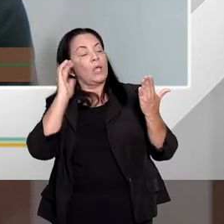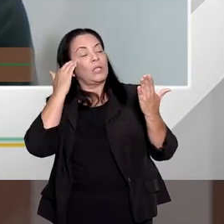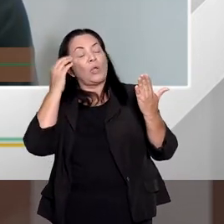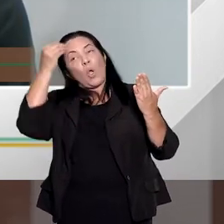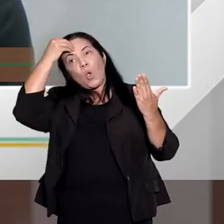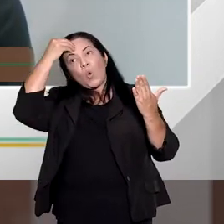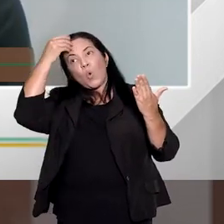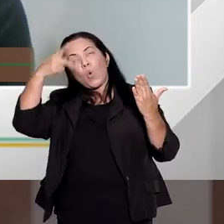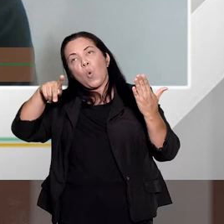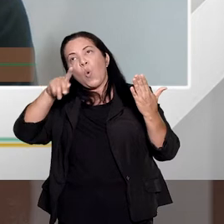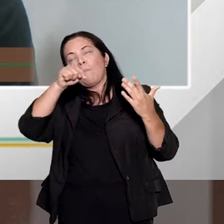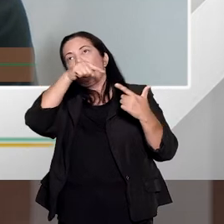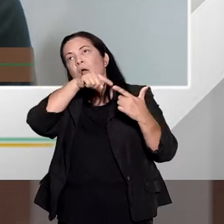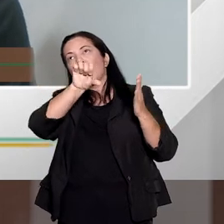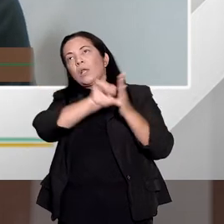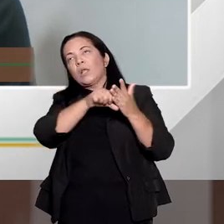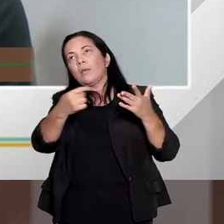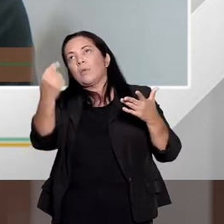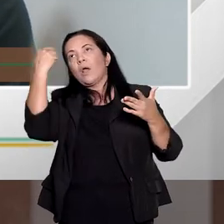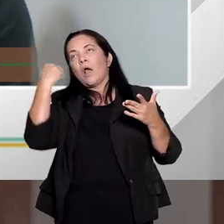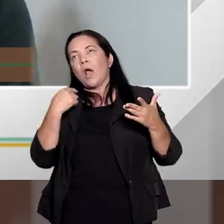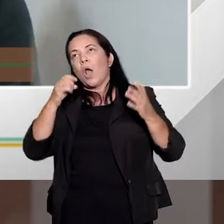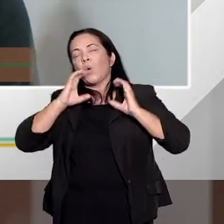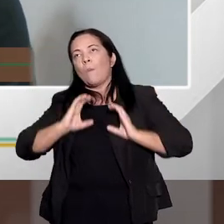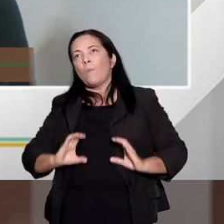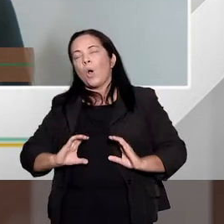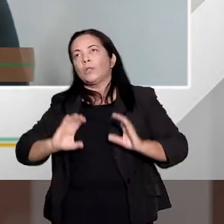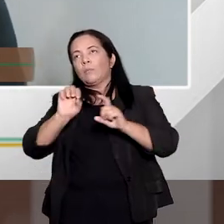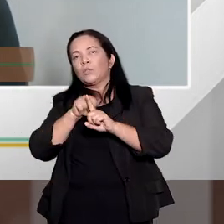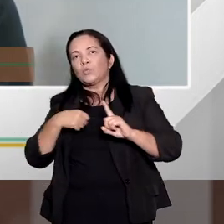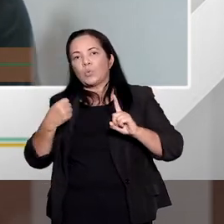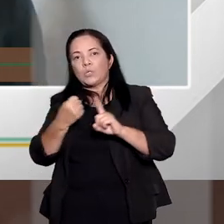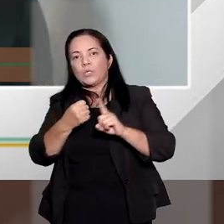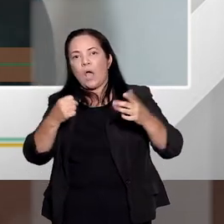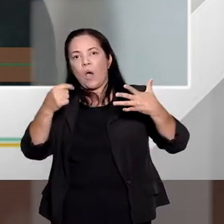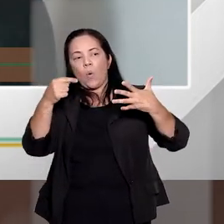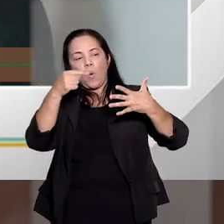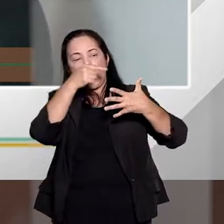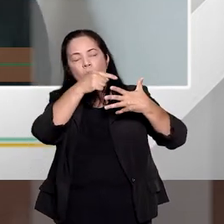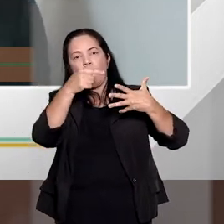culpabilidade, os antecedentes e a conduta social devem ser, por exemplo,